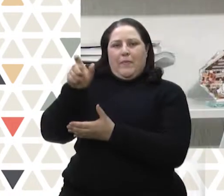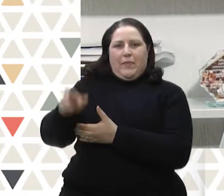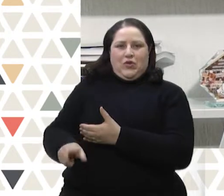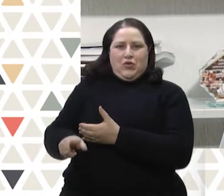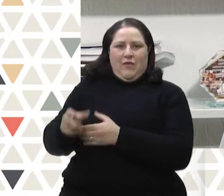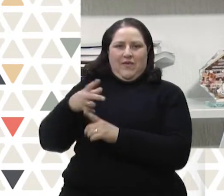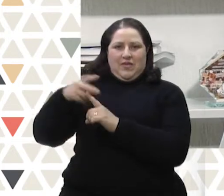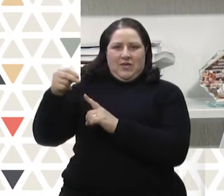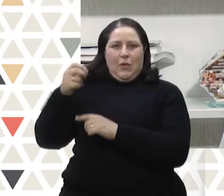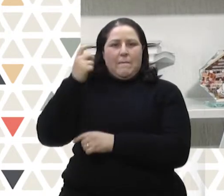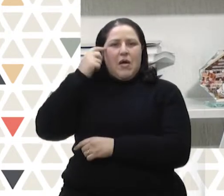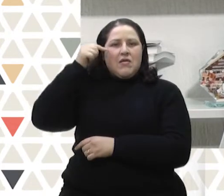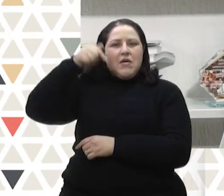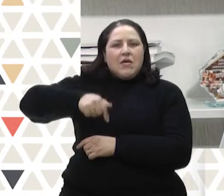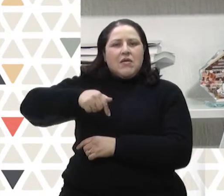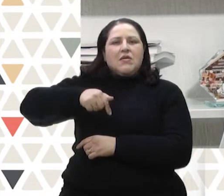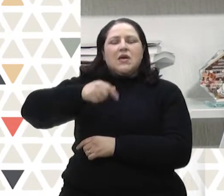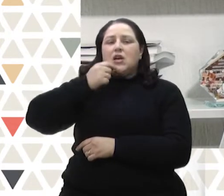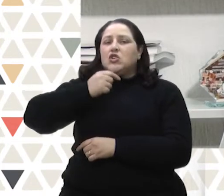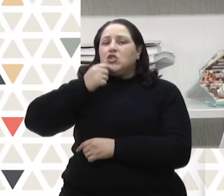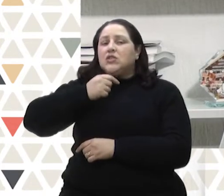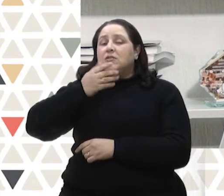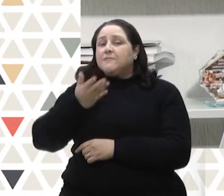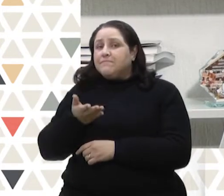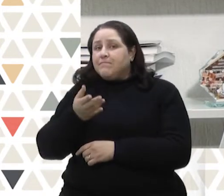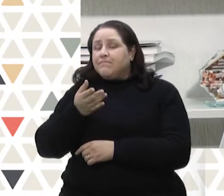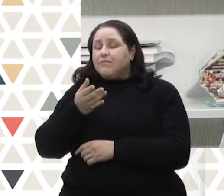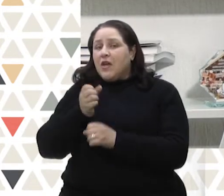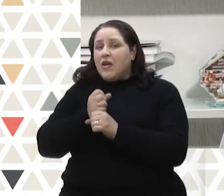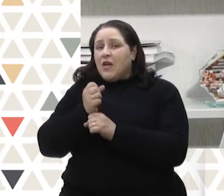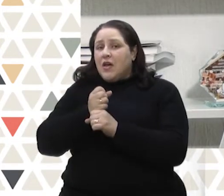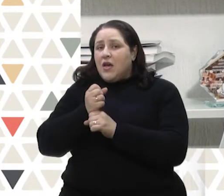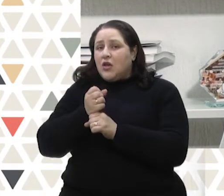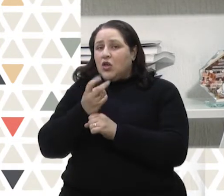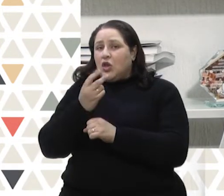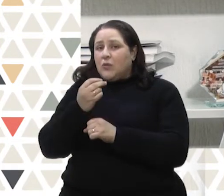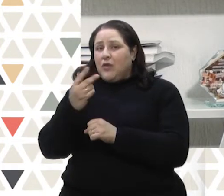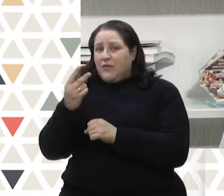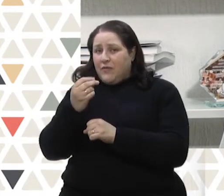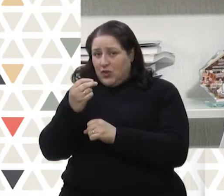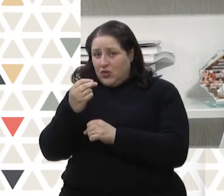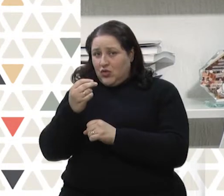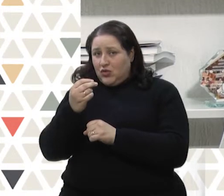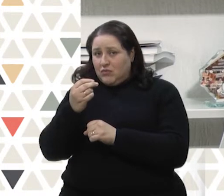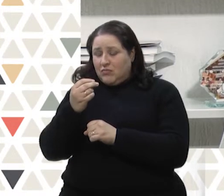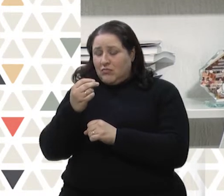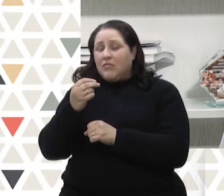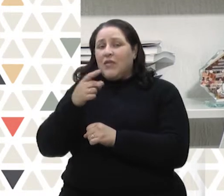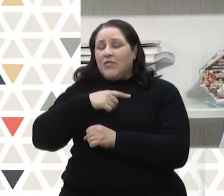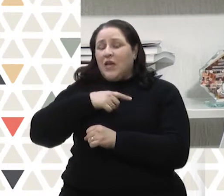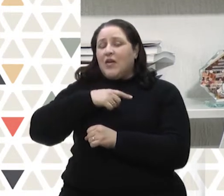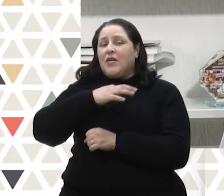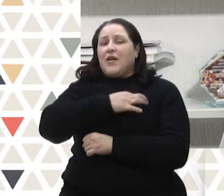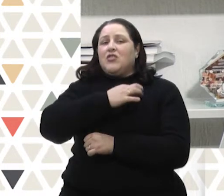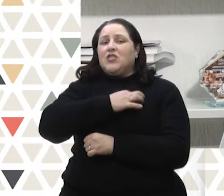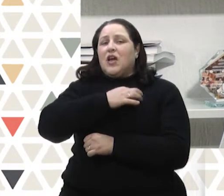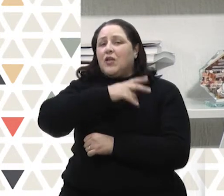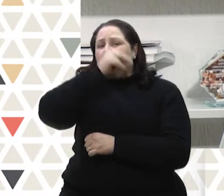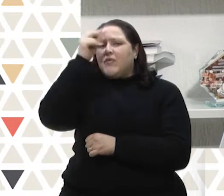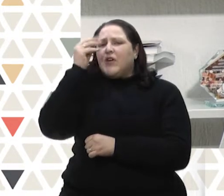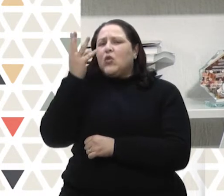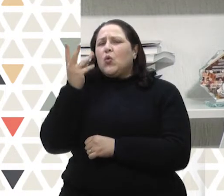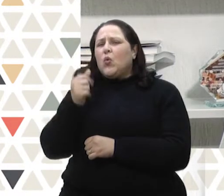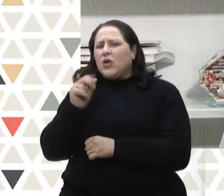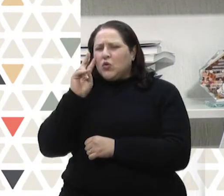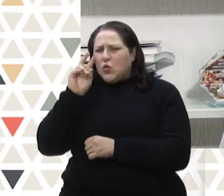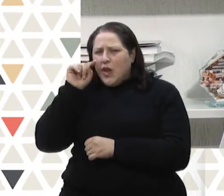Se pararmos para pensar no município de Caxias do Sul, nas eleições de 2020, quantos candidatos a prefeitos você em